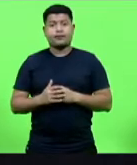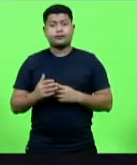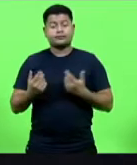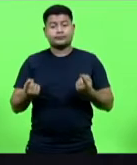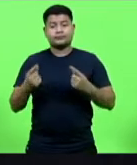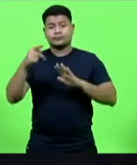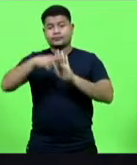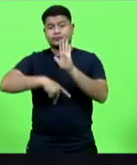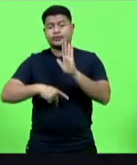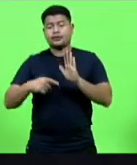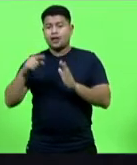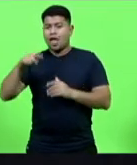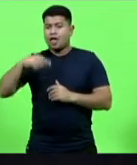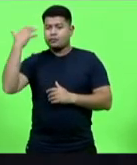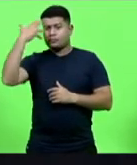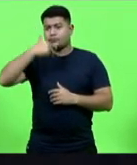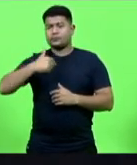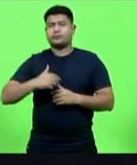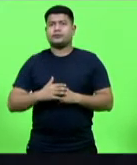bonito, deputado João Amin.